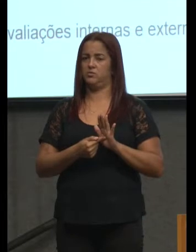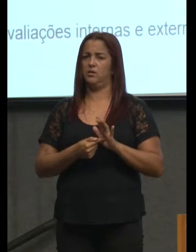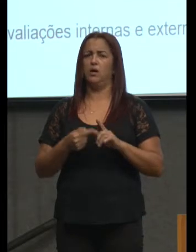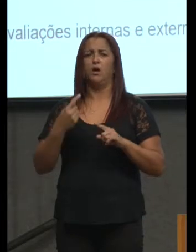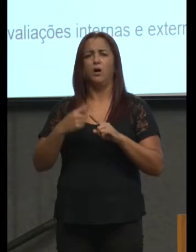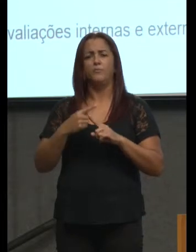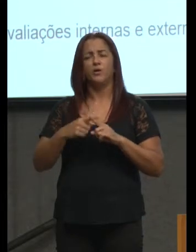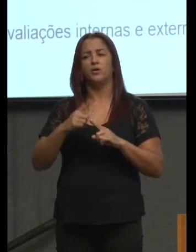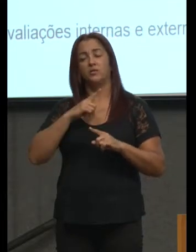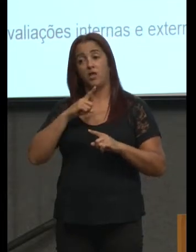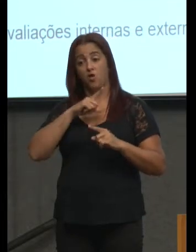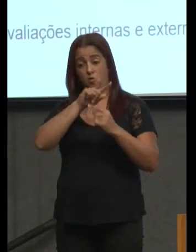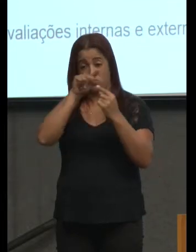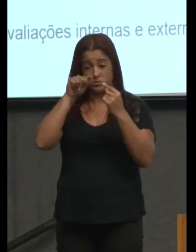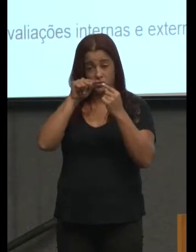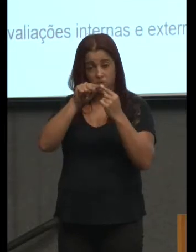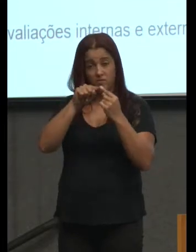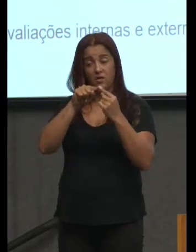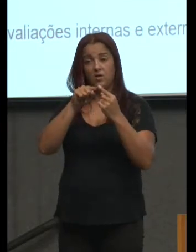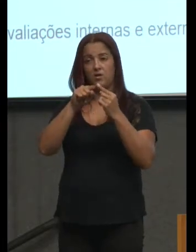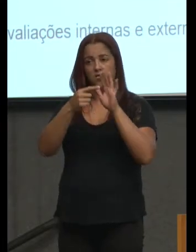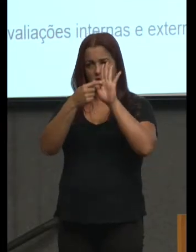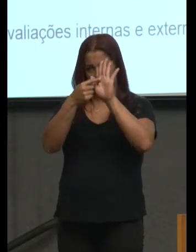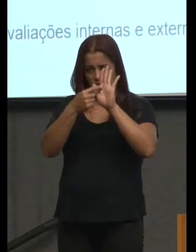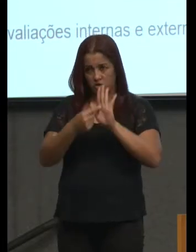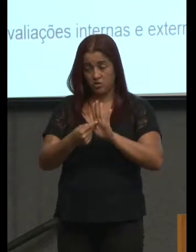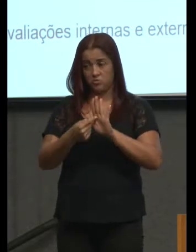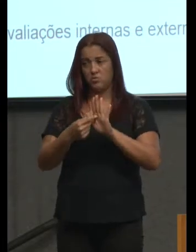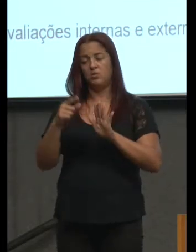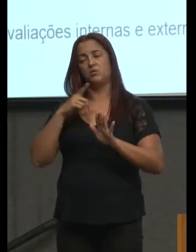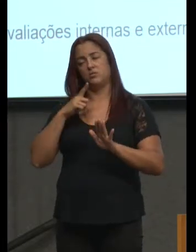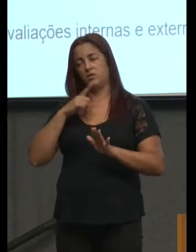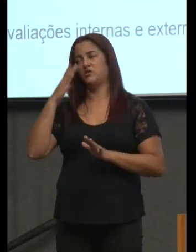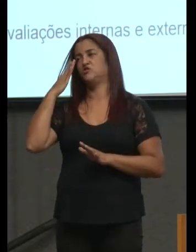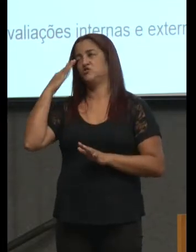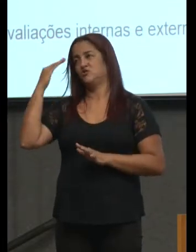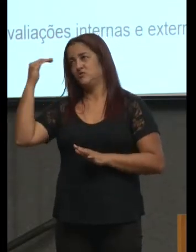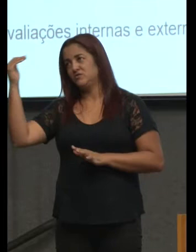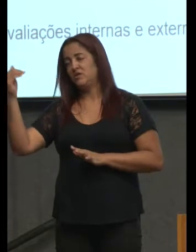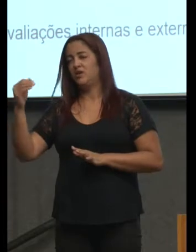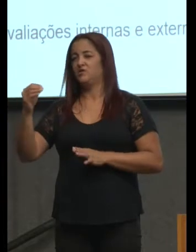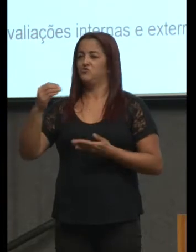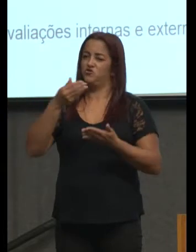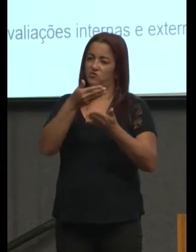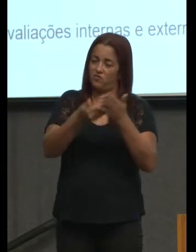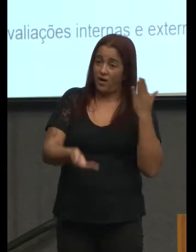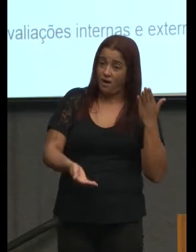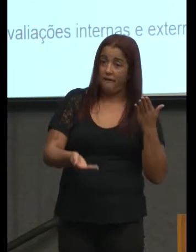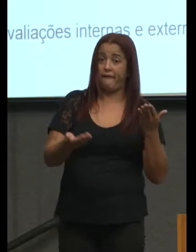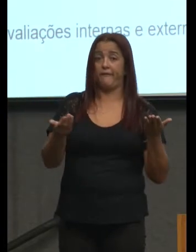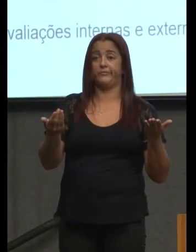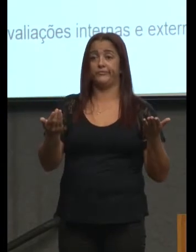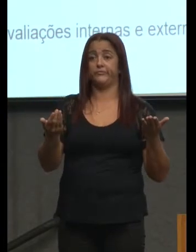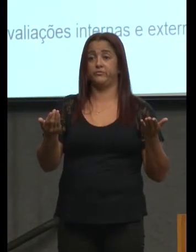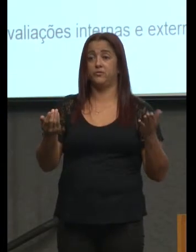observar indicadores indicadores de sucesso de fracasso indicadores